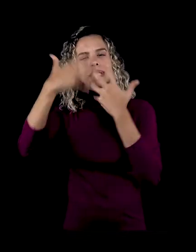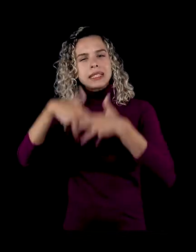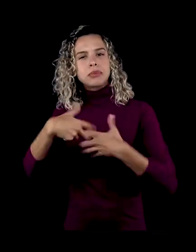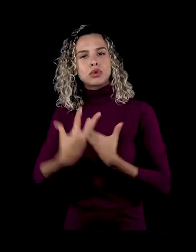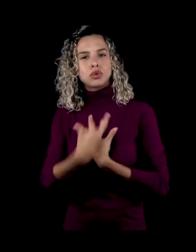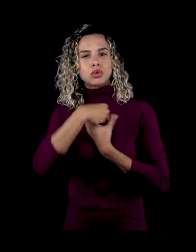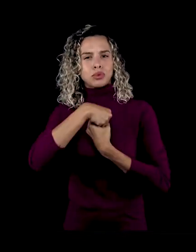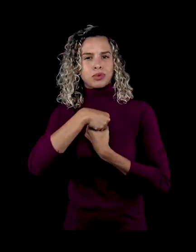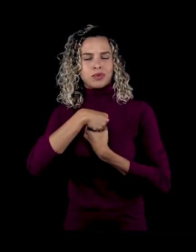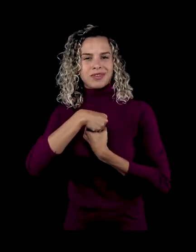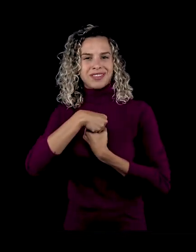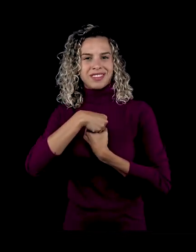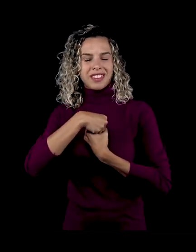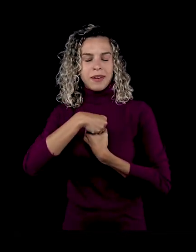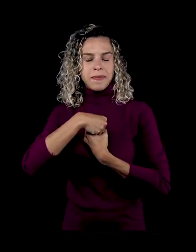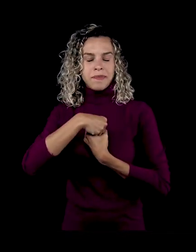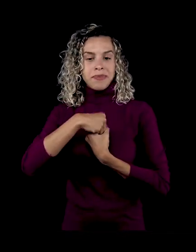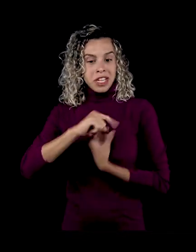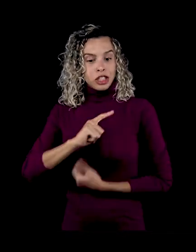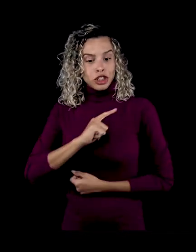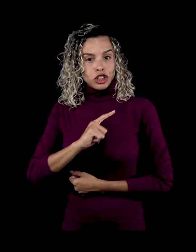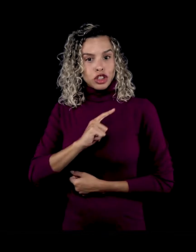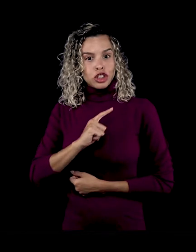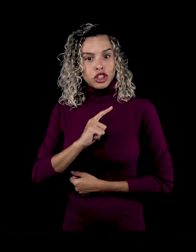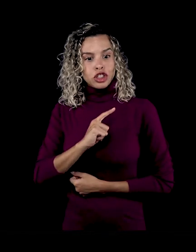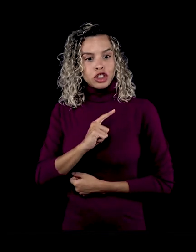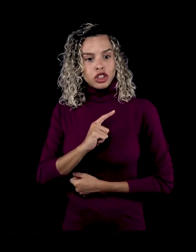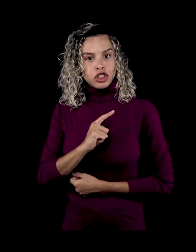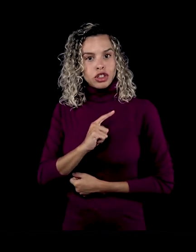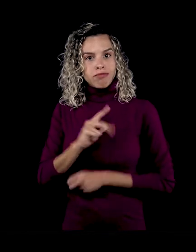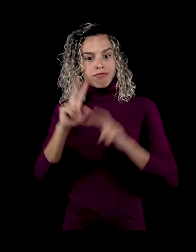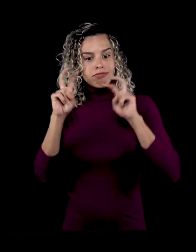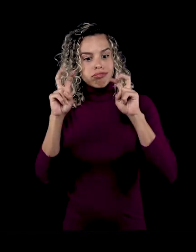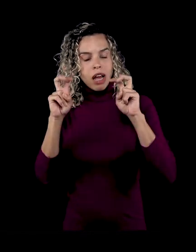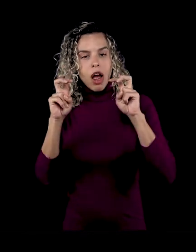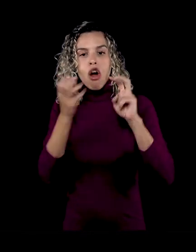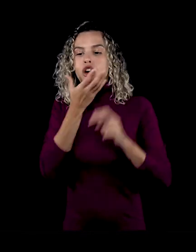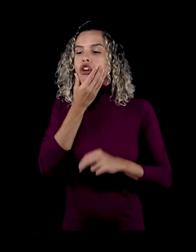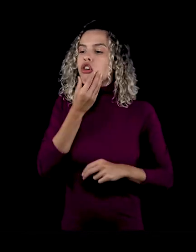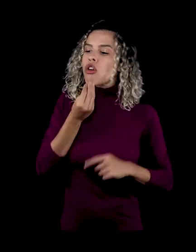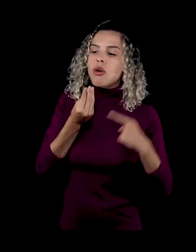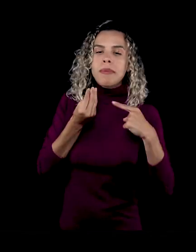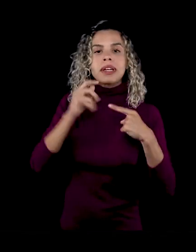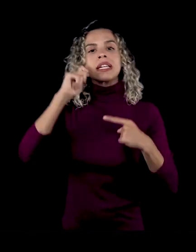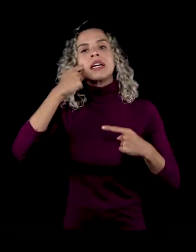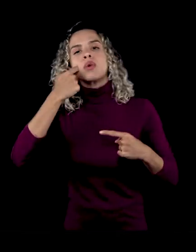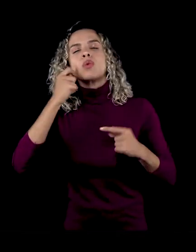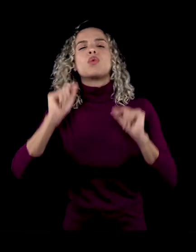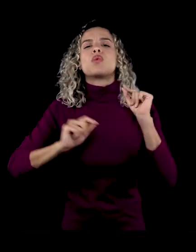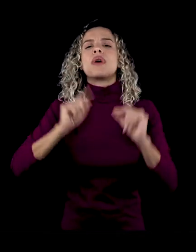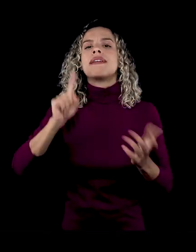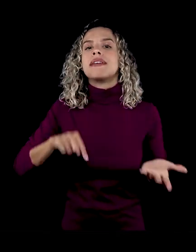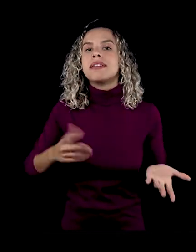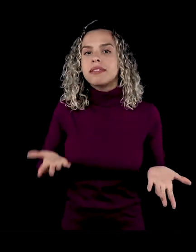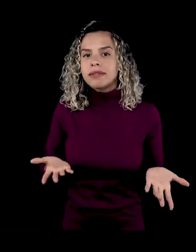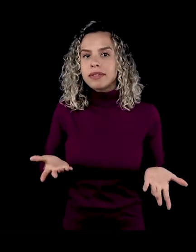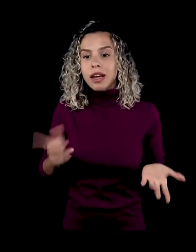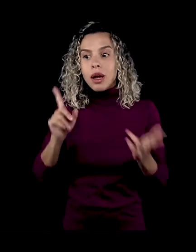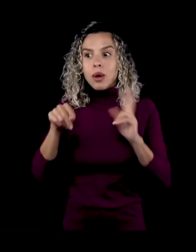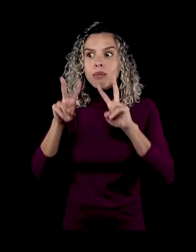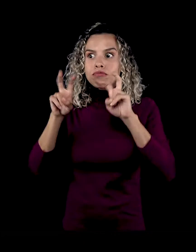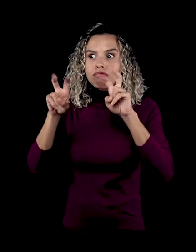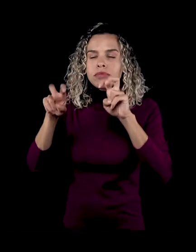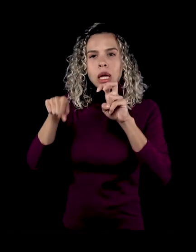mesmo, enquanto a existência de o que é ser esse homem, ou, enfim, homem negro, que são coisas que me movem.